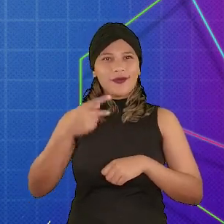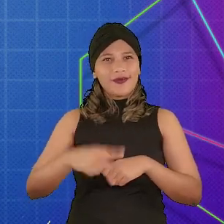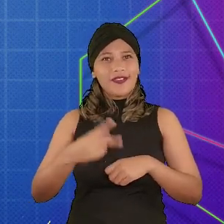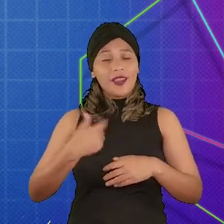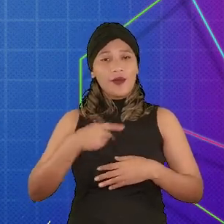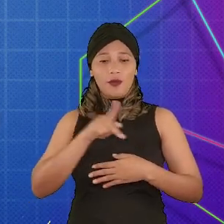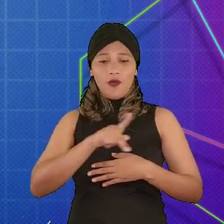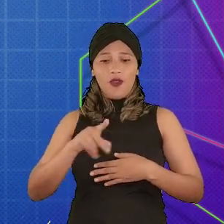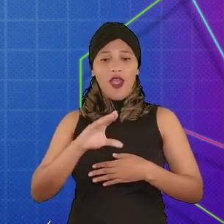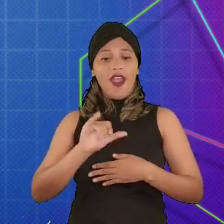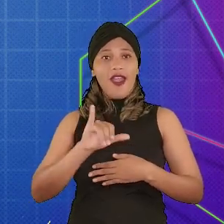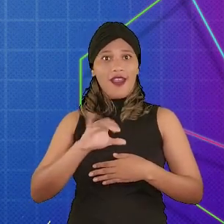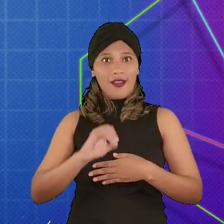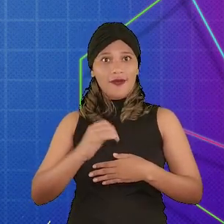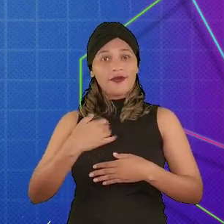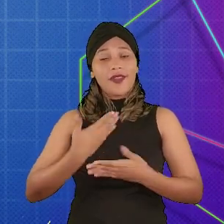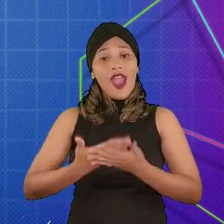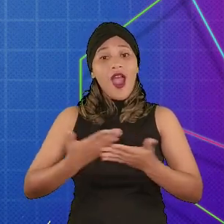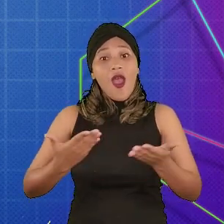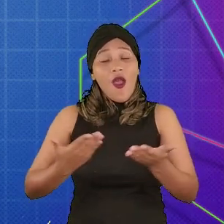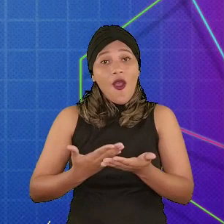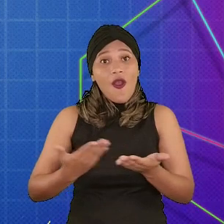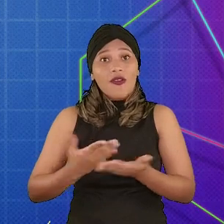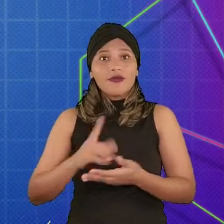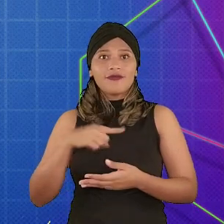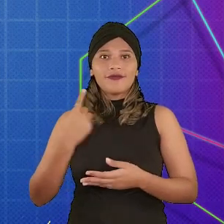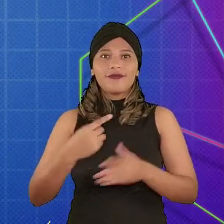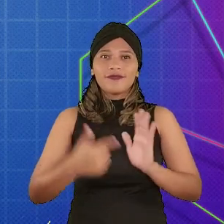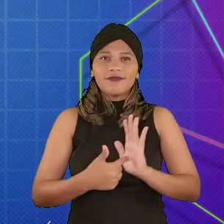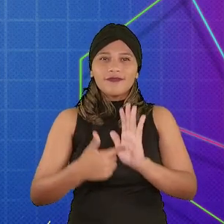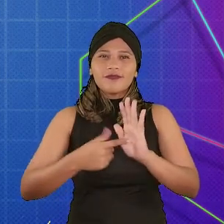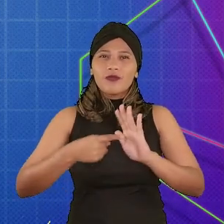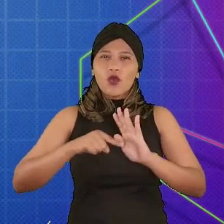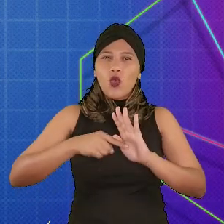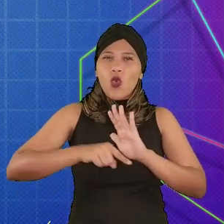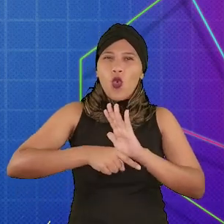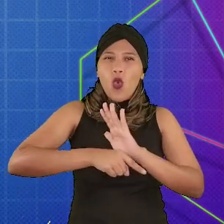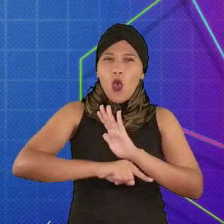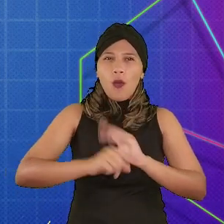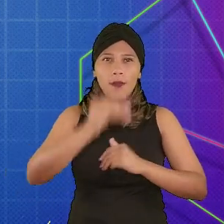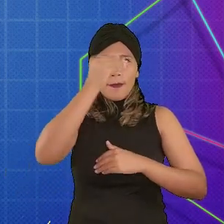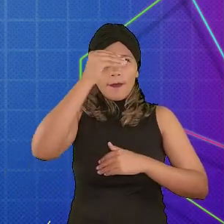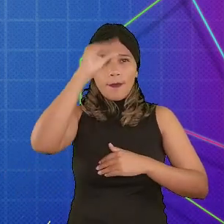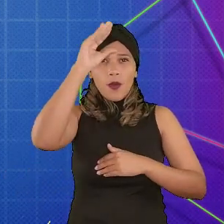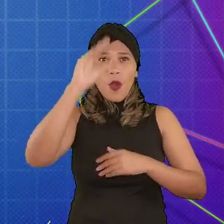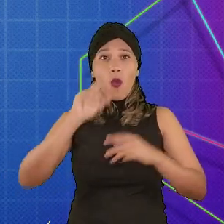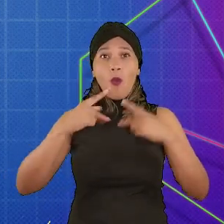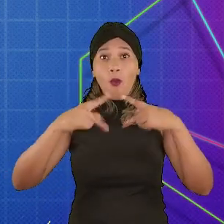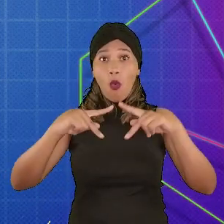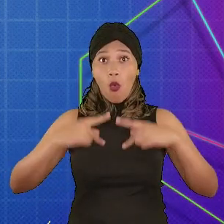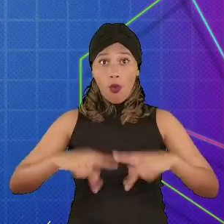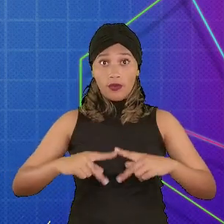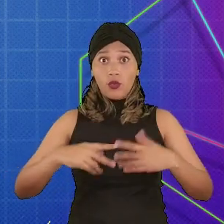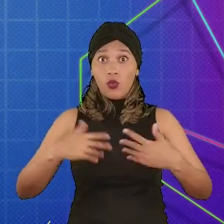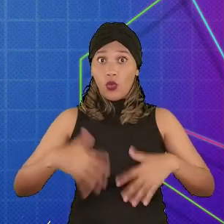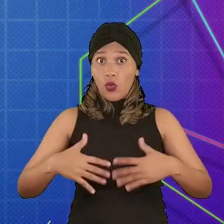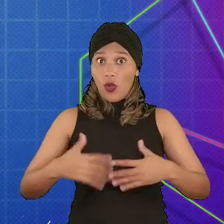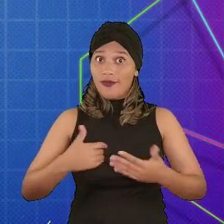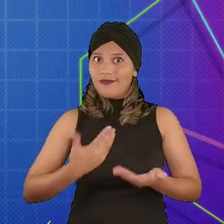Criar Jogos. Eu sou o professor Caio e é na aula de hoje que a gente vai aprofundar um pouco mais do nosso conhecimento em